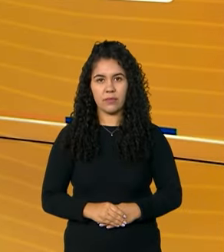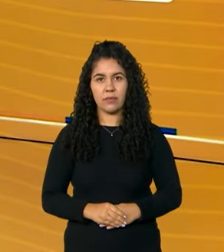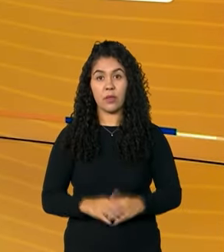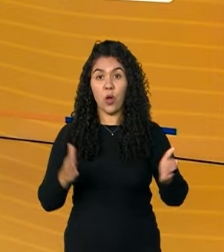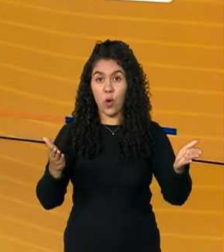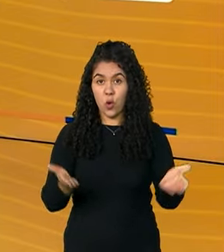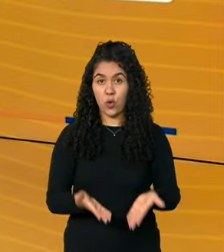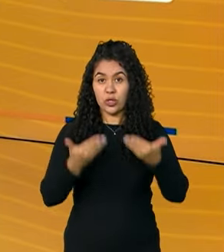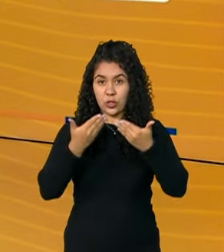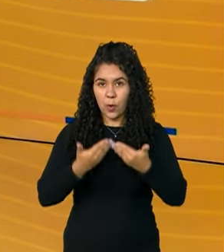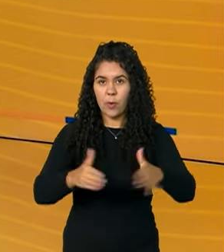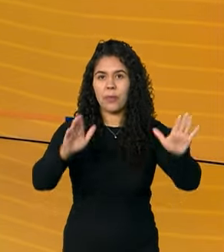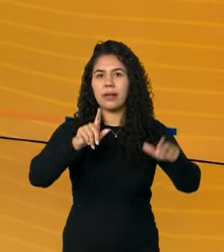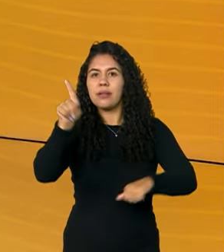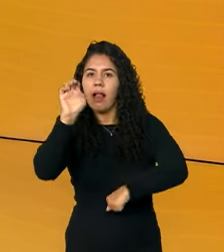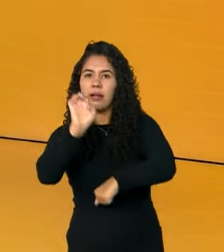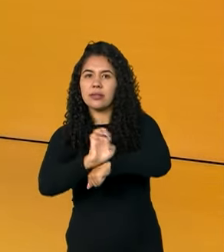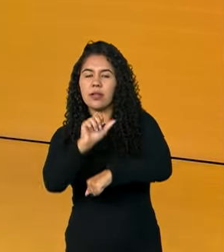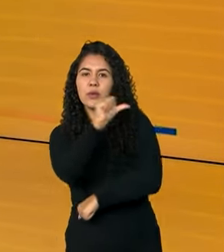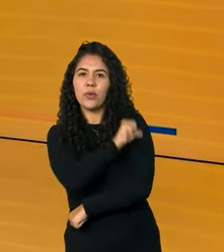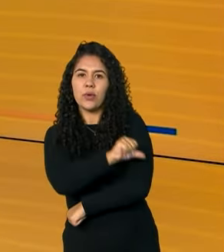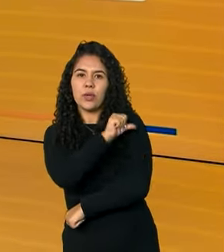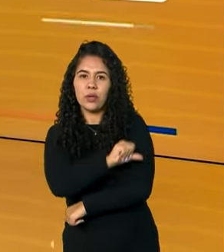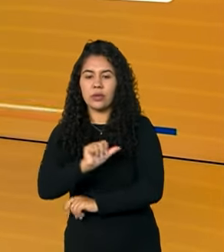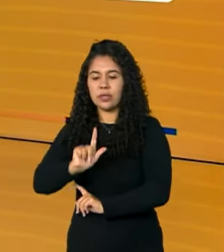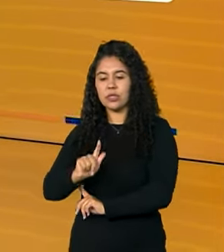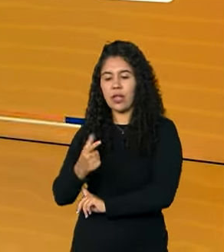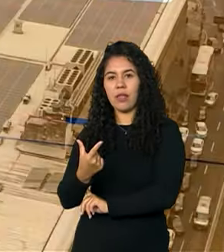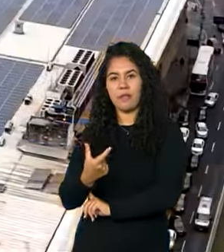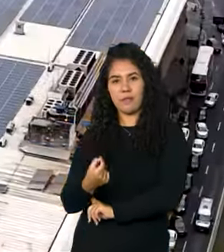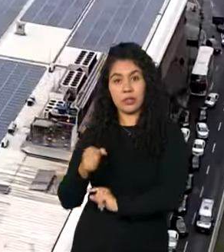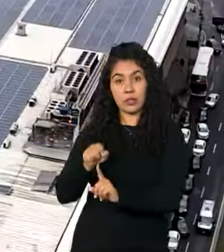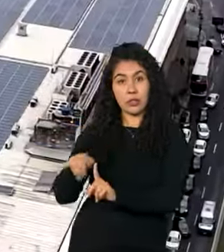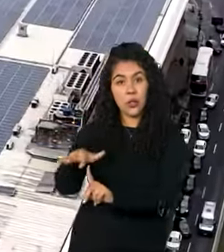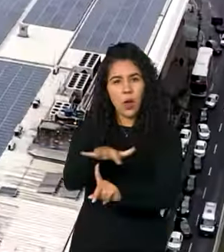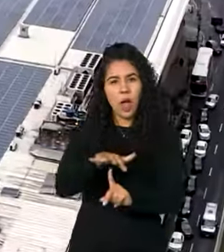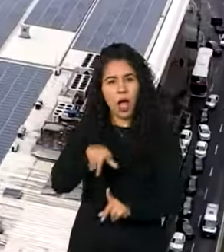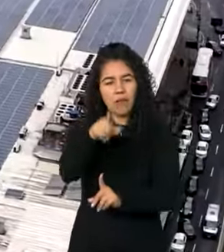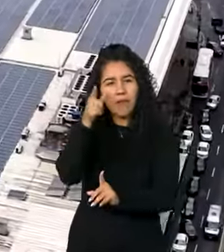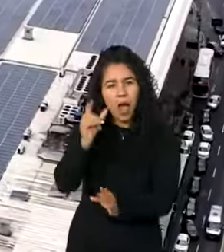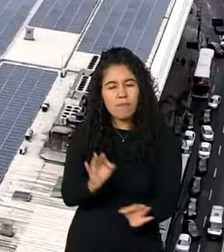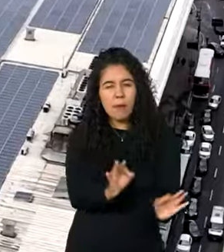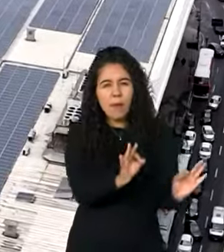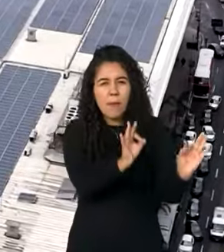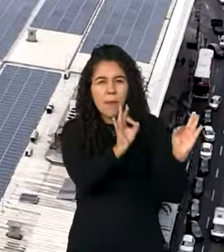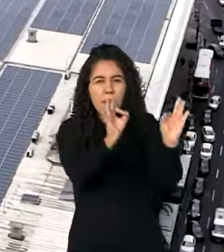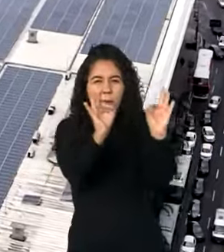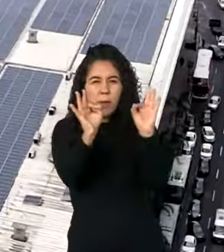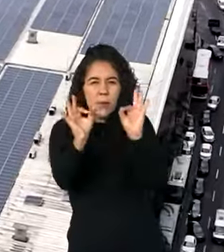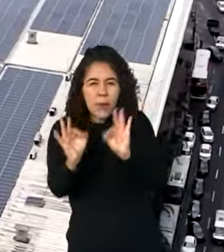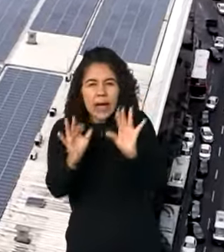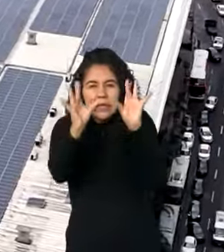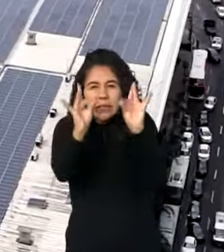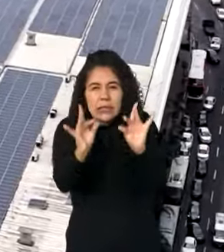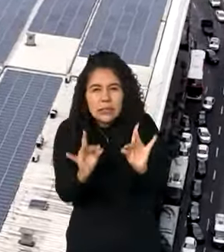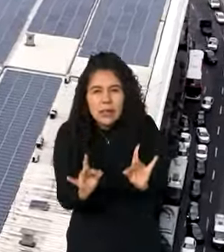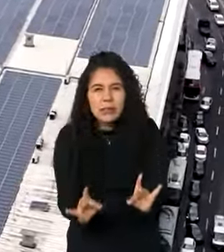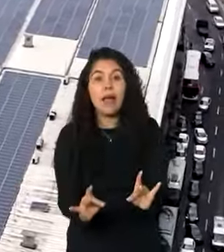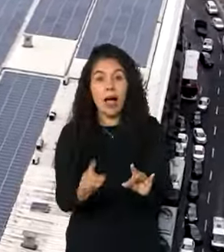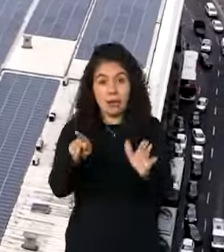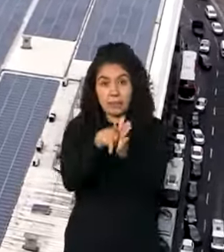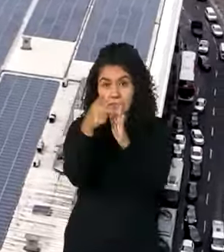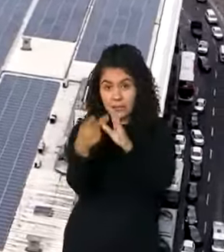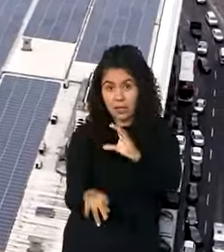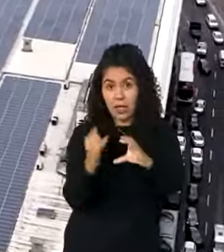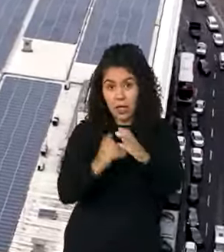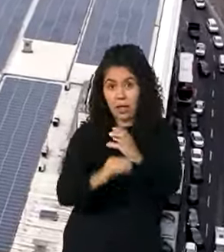Começa hoje no Rio de Janeiro o G20 Social. Você vai acompanhar todos os detalhes desse encontro direto do nosso